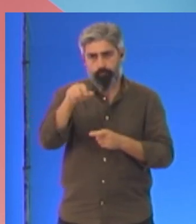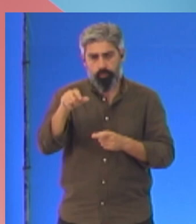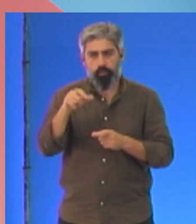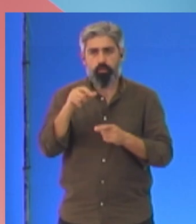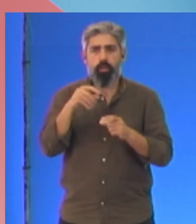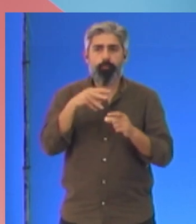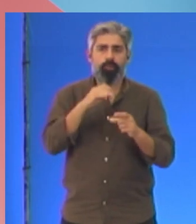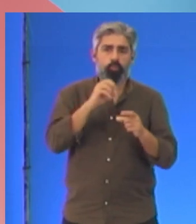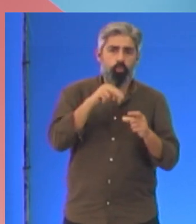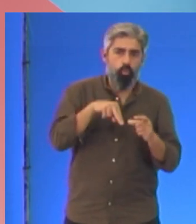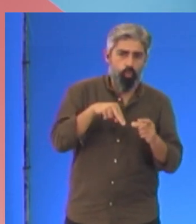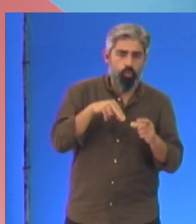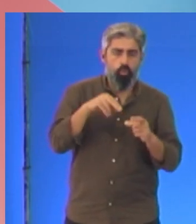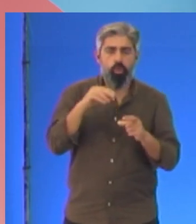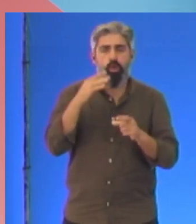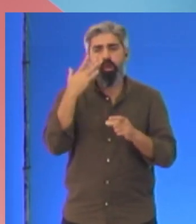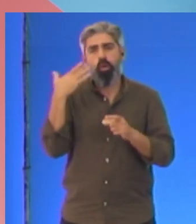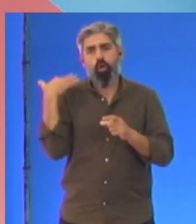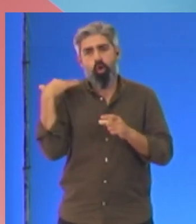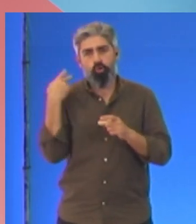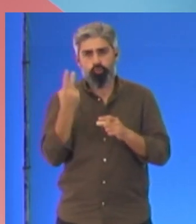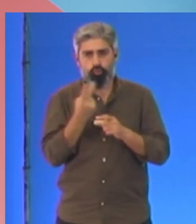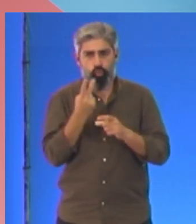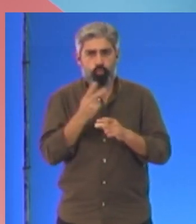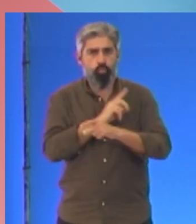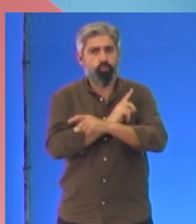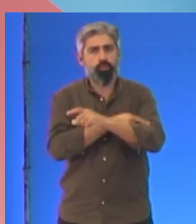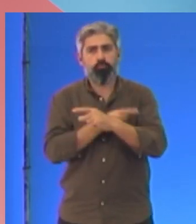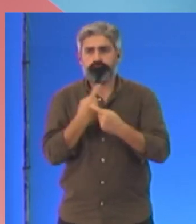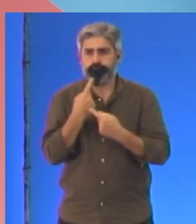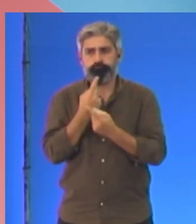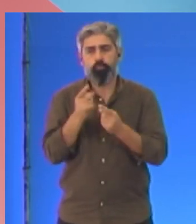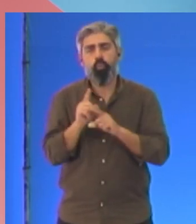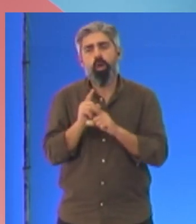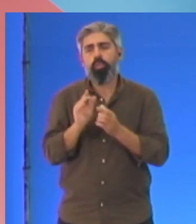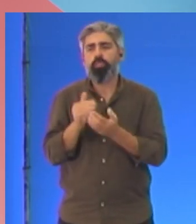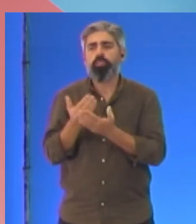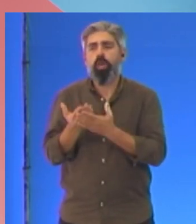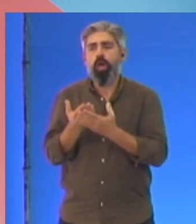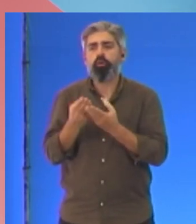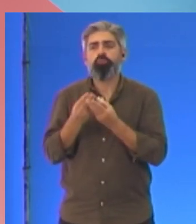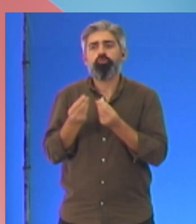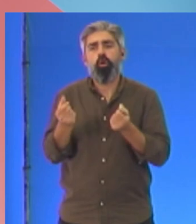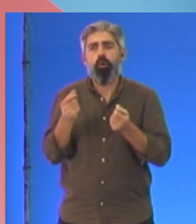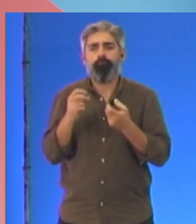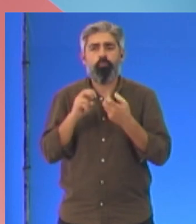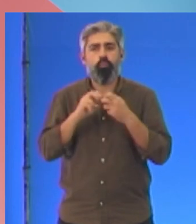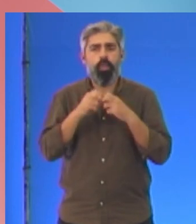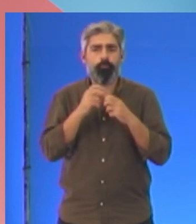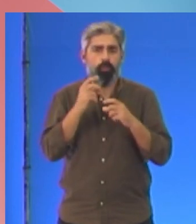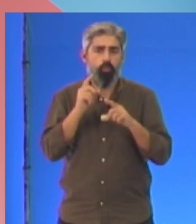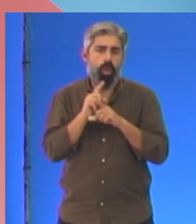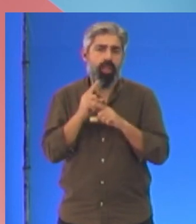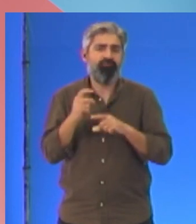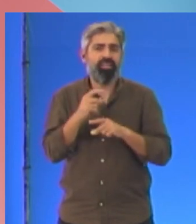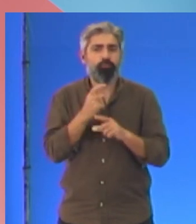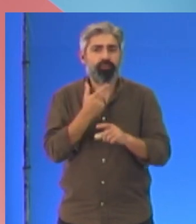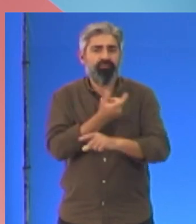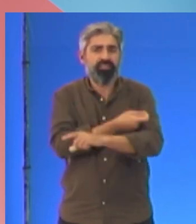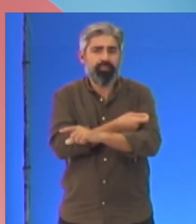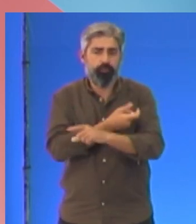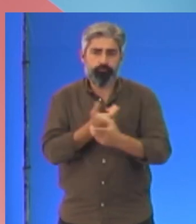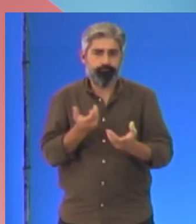António Costa evocam o seu poder como se nos viessem vacinar contra um vírus. Pois tenho a dizer-lhes